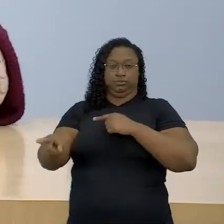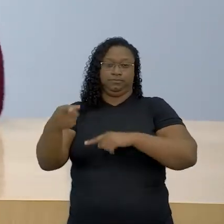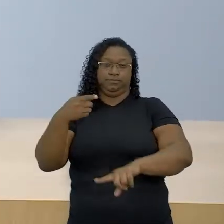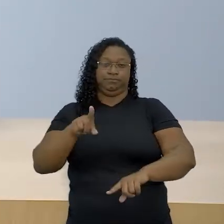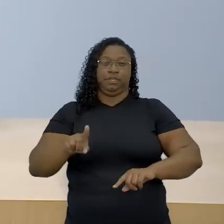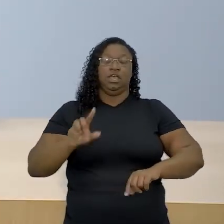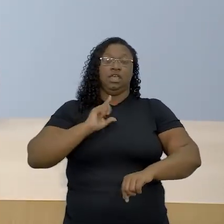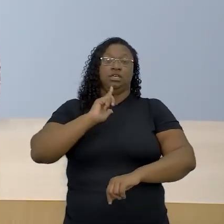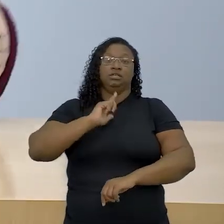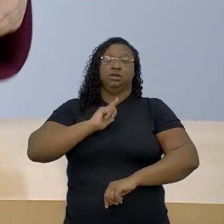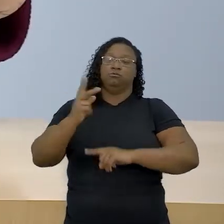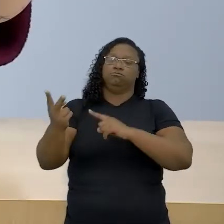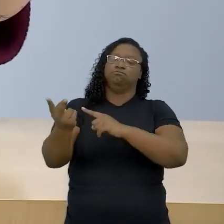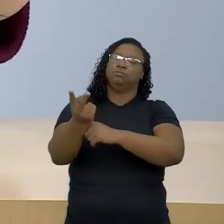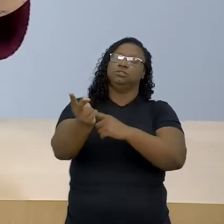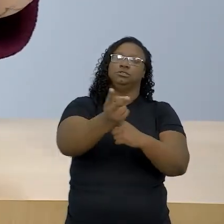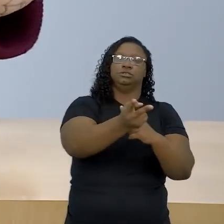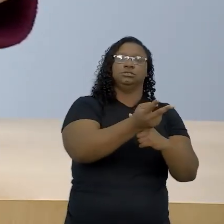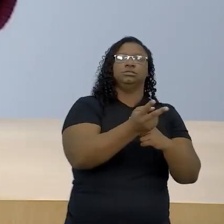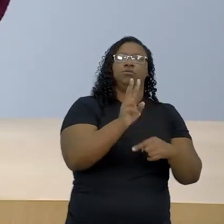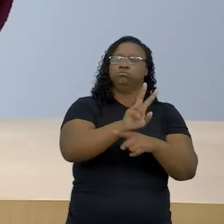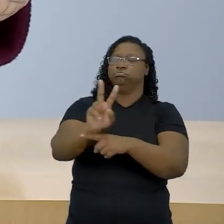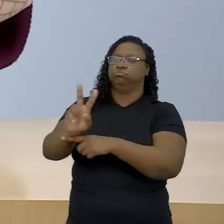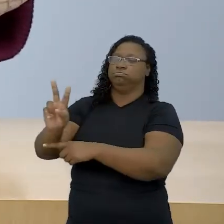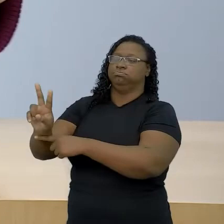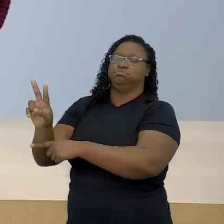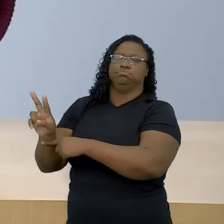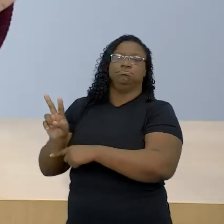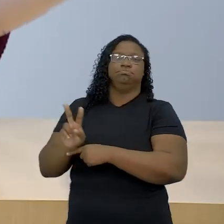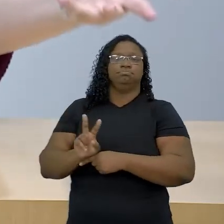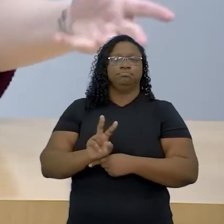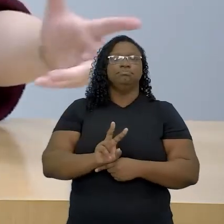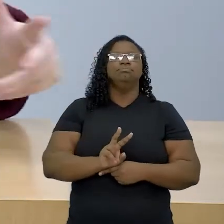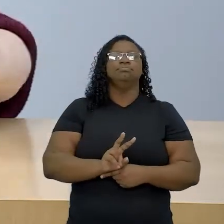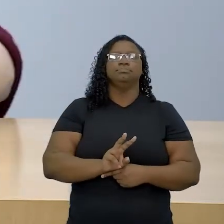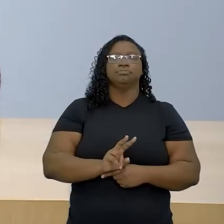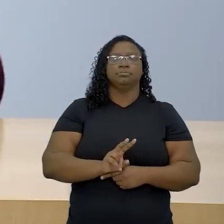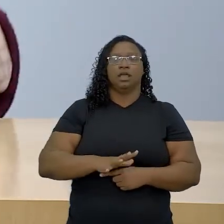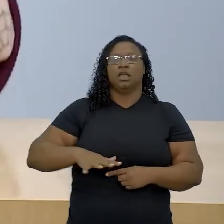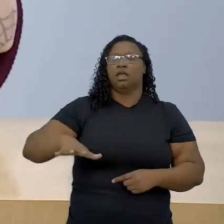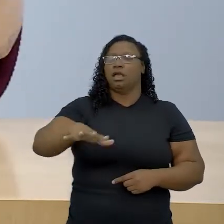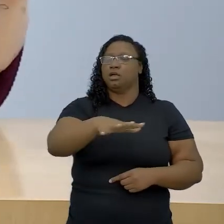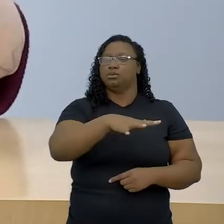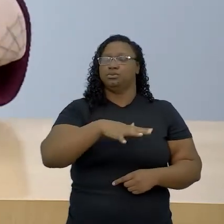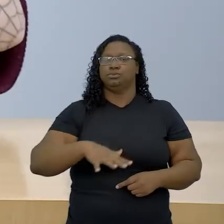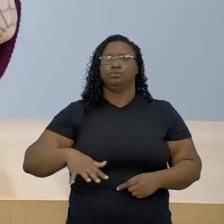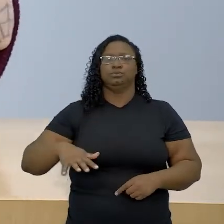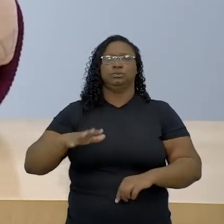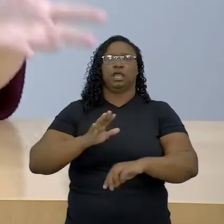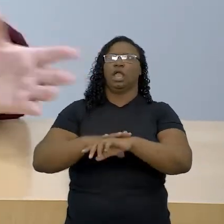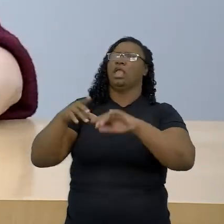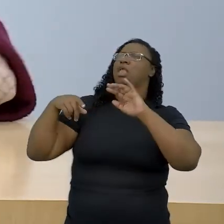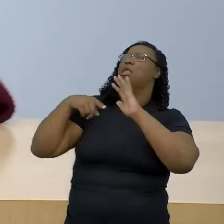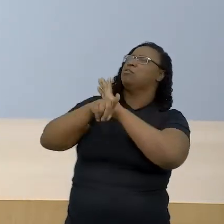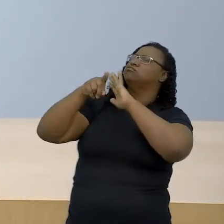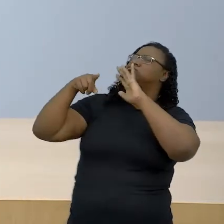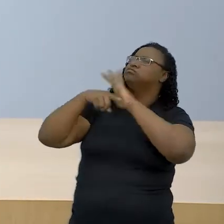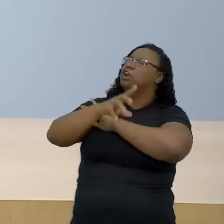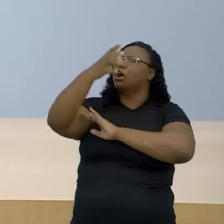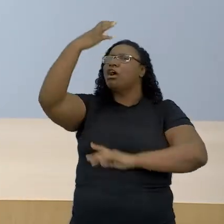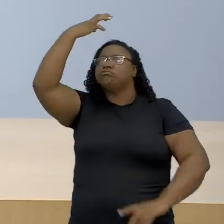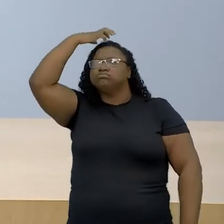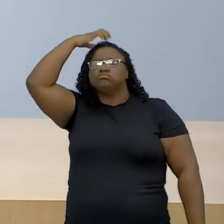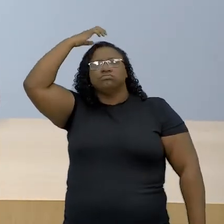de proteção do soberano contra súditos que ousassem questionar a sua autoridade ou que quisessem se